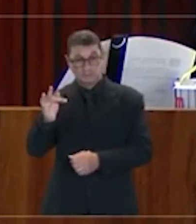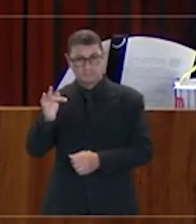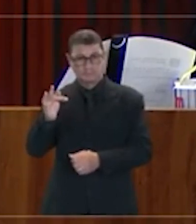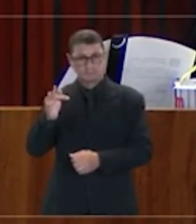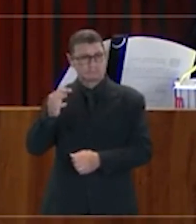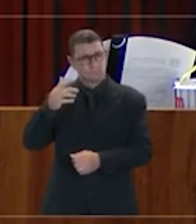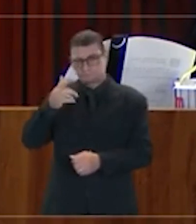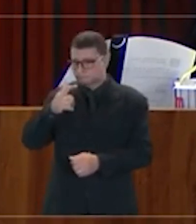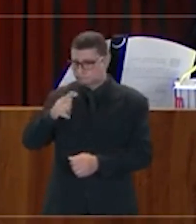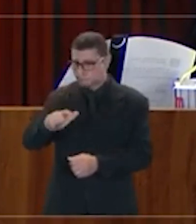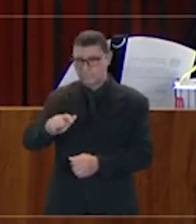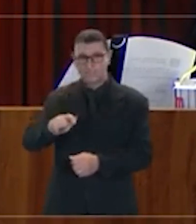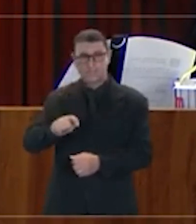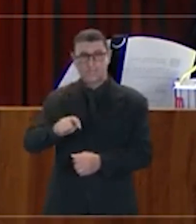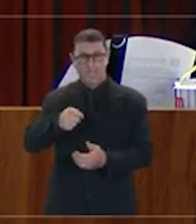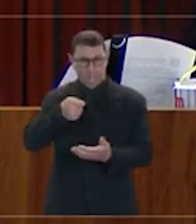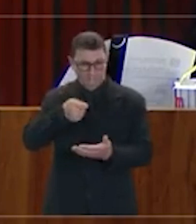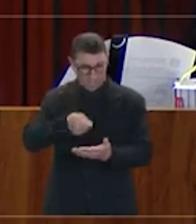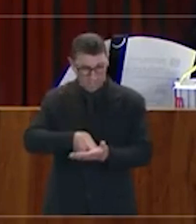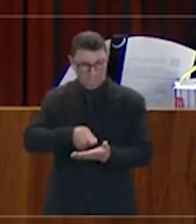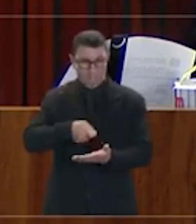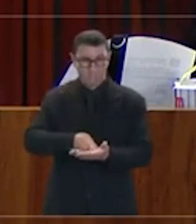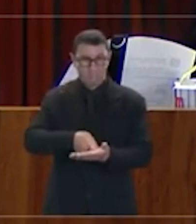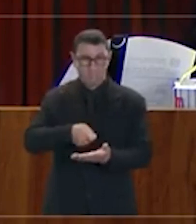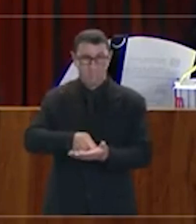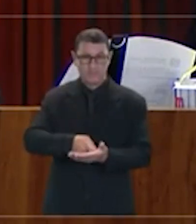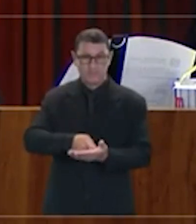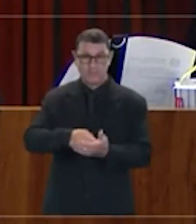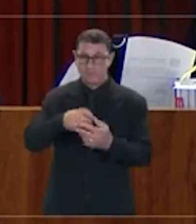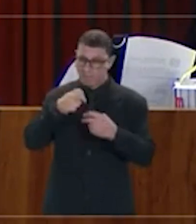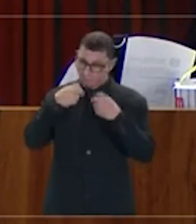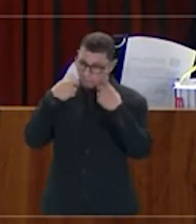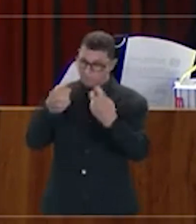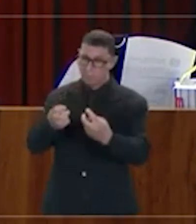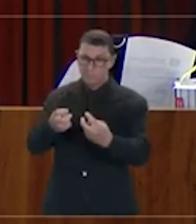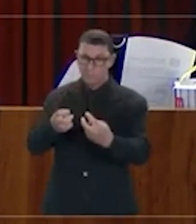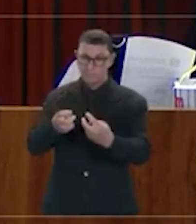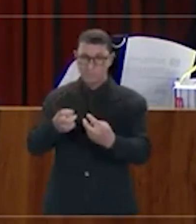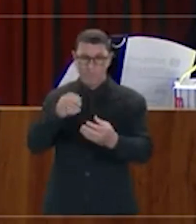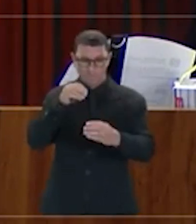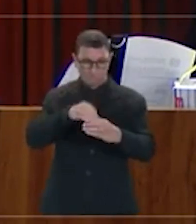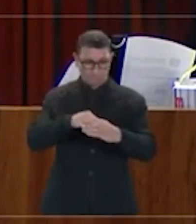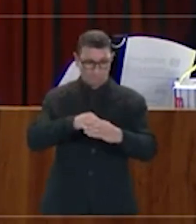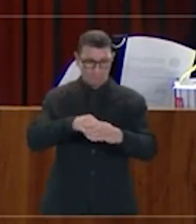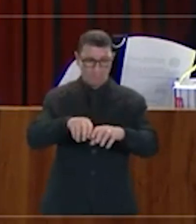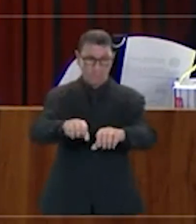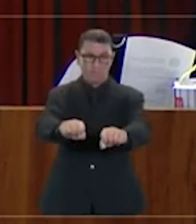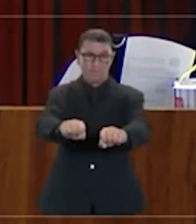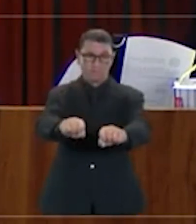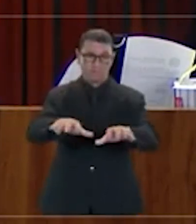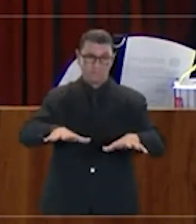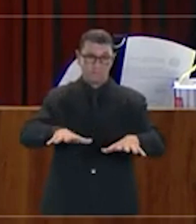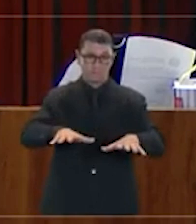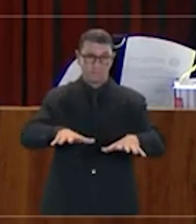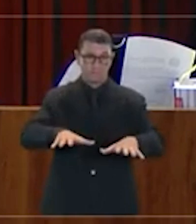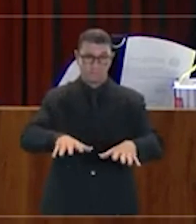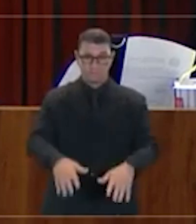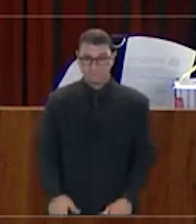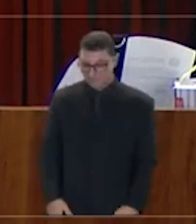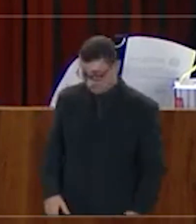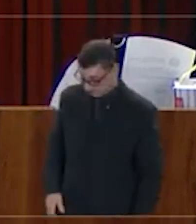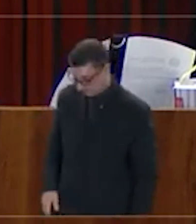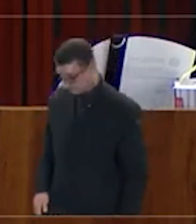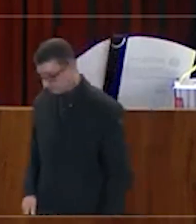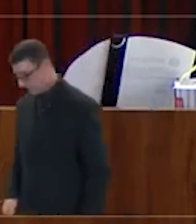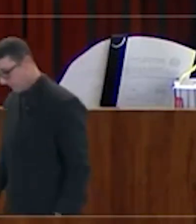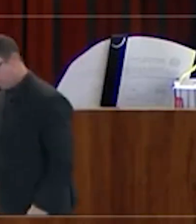em agravos. Eu coloco em votação aqui no plenário. Alguma divergência? Então, reiteramos a